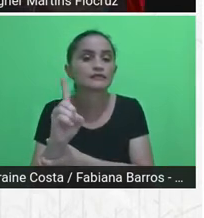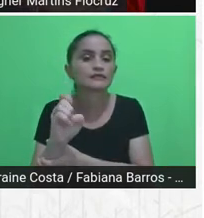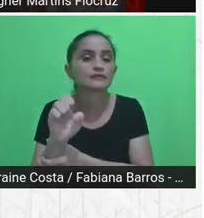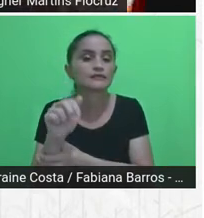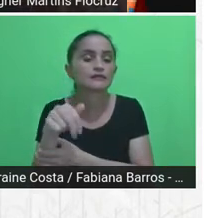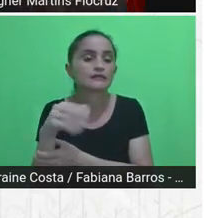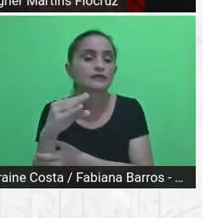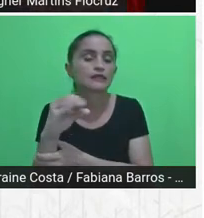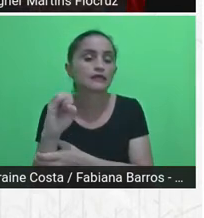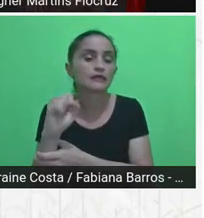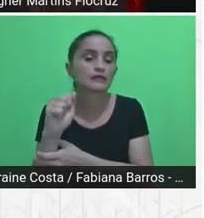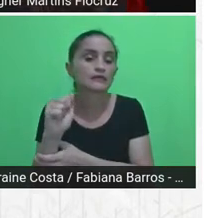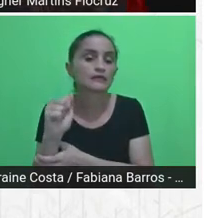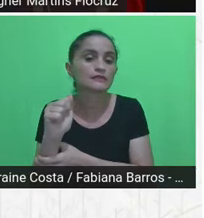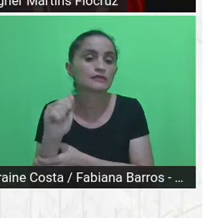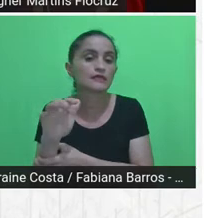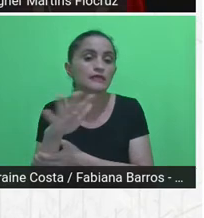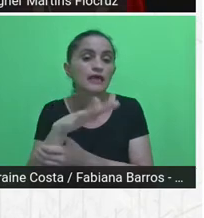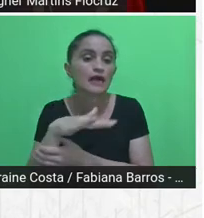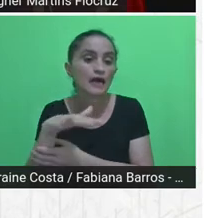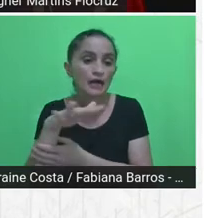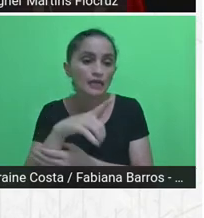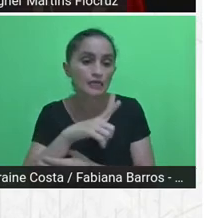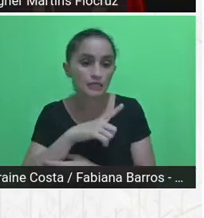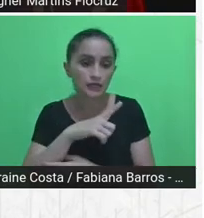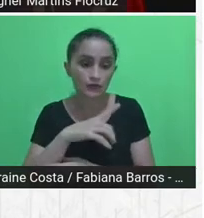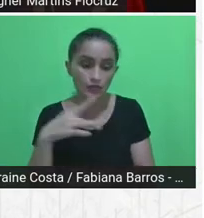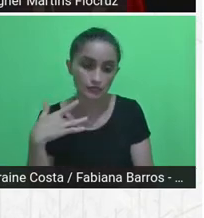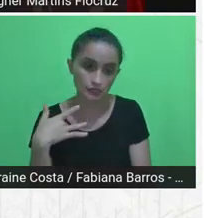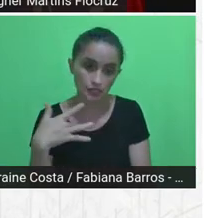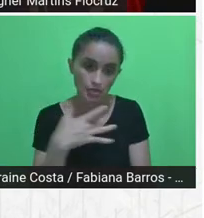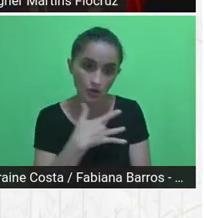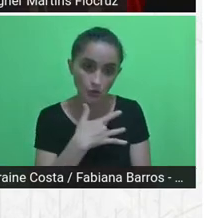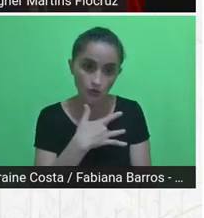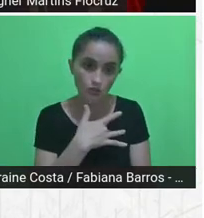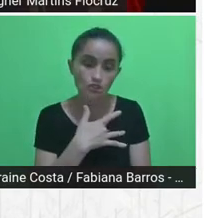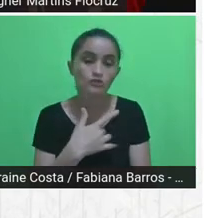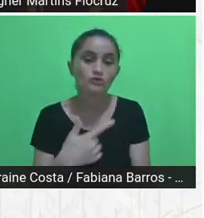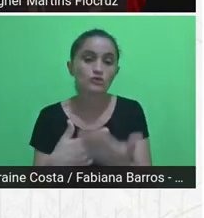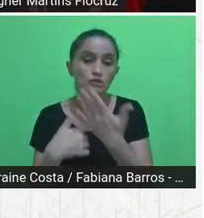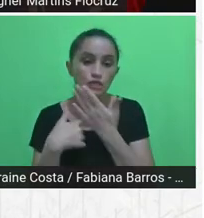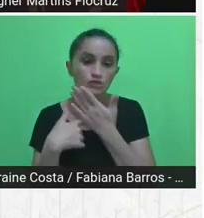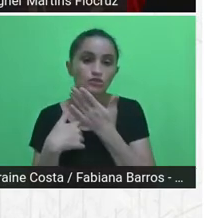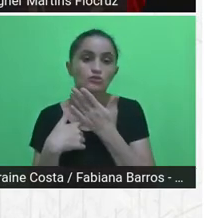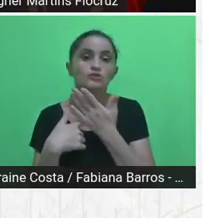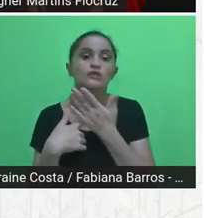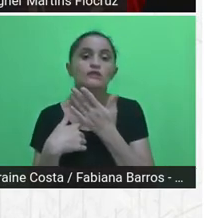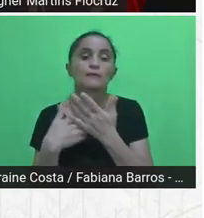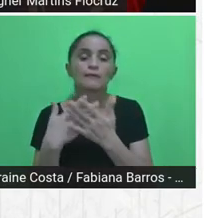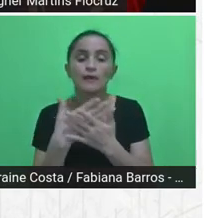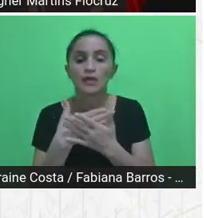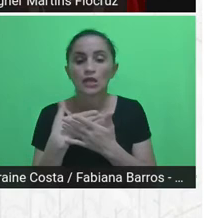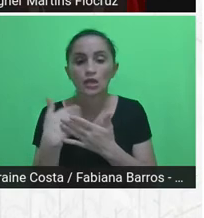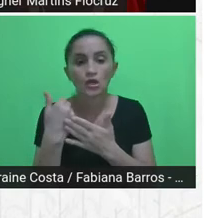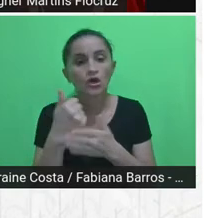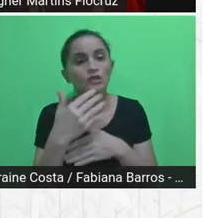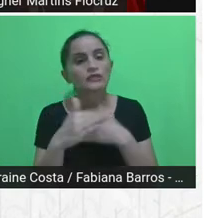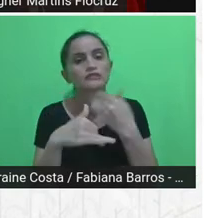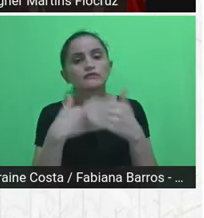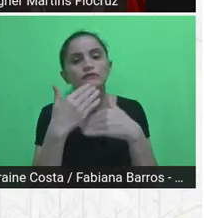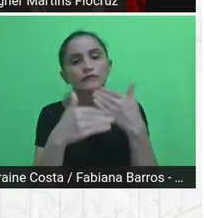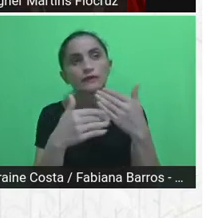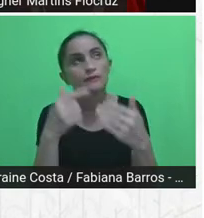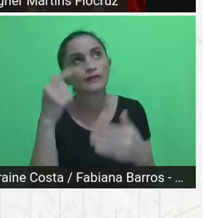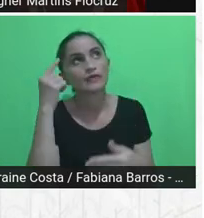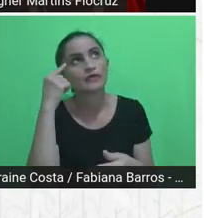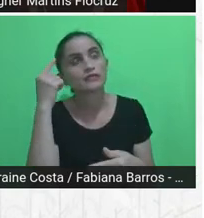poderia ser muito produtiva, inclusive numa articulação nacional, que a gente